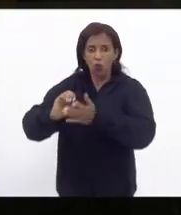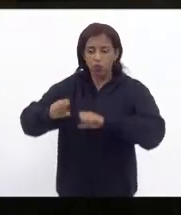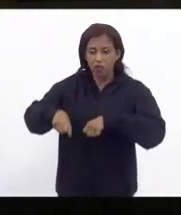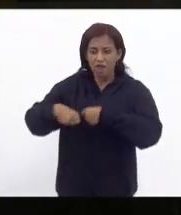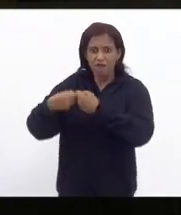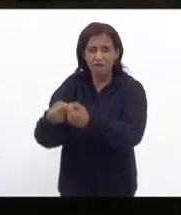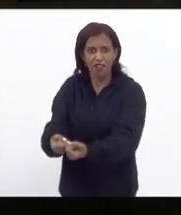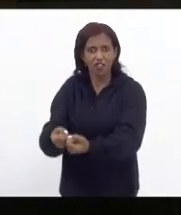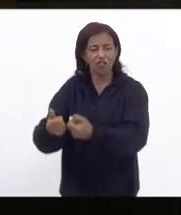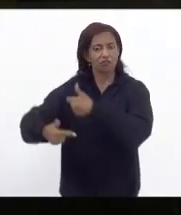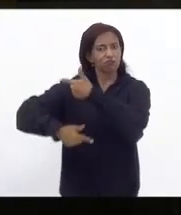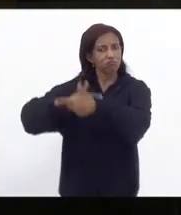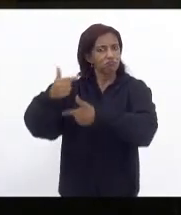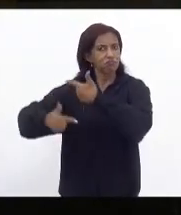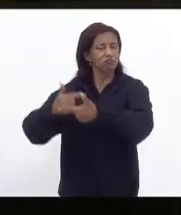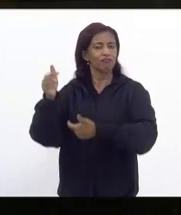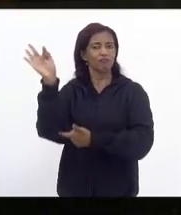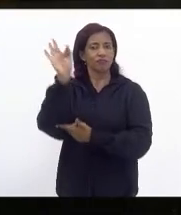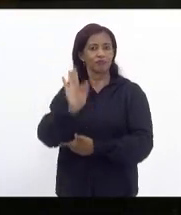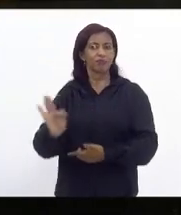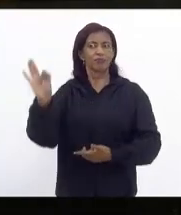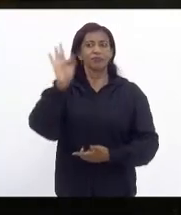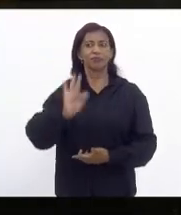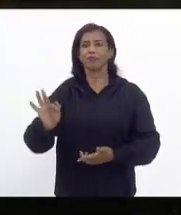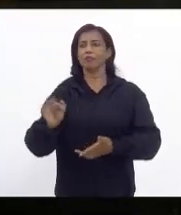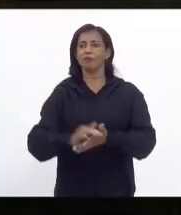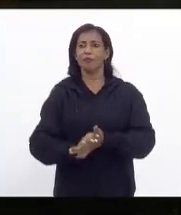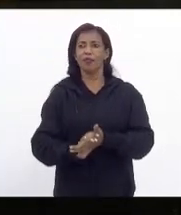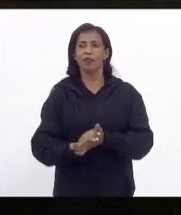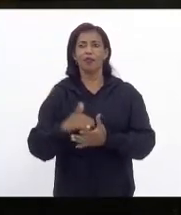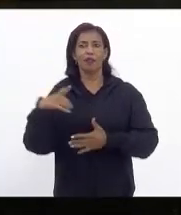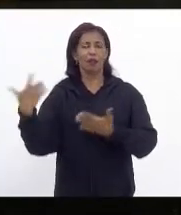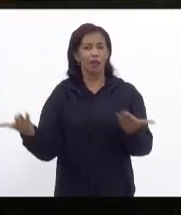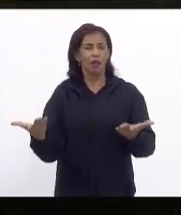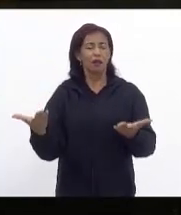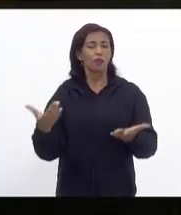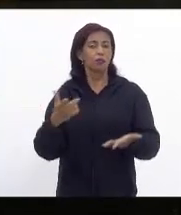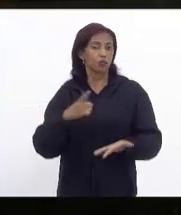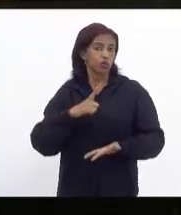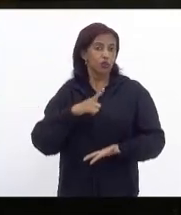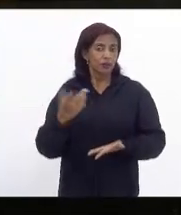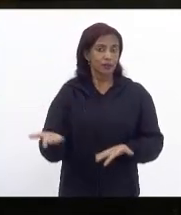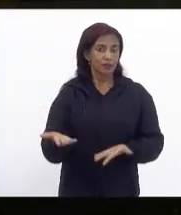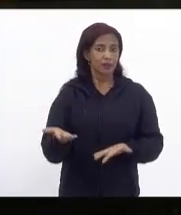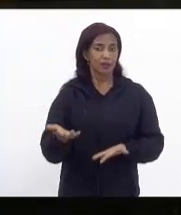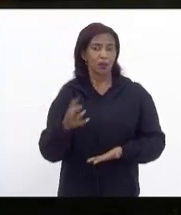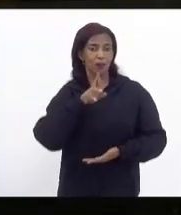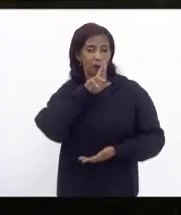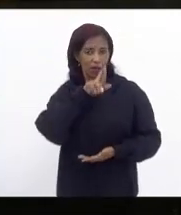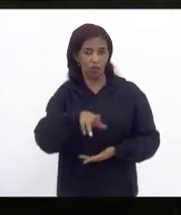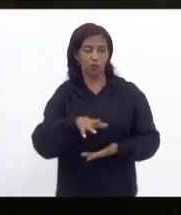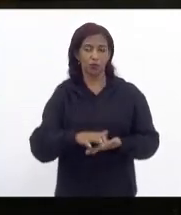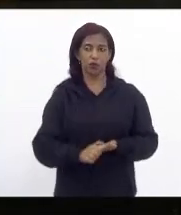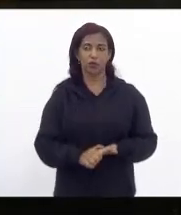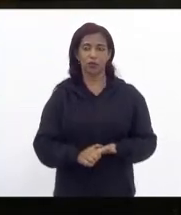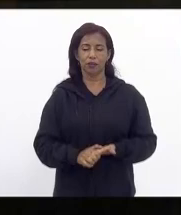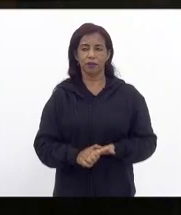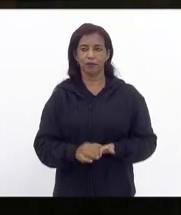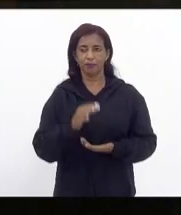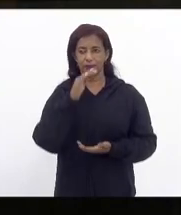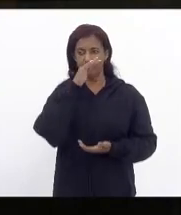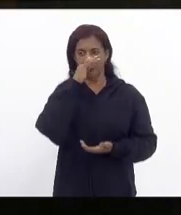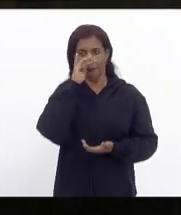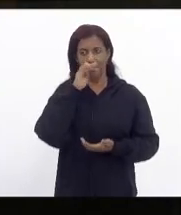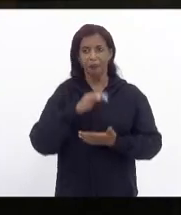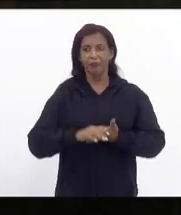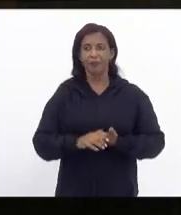nessas obras que poderiam ser federais é como se haveria aí uma compensação mas essa é uma discussão de tese e é por isso que